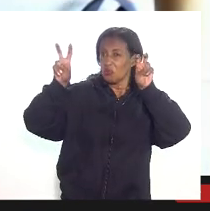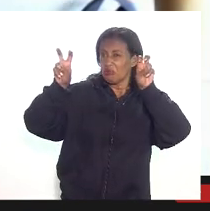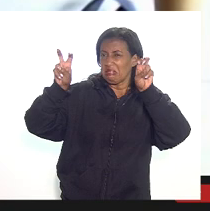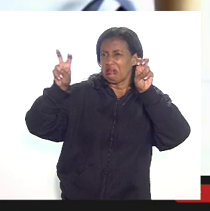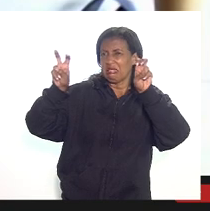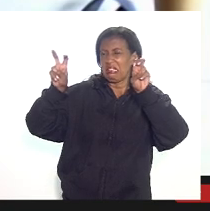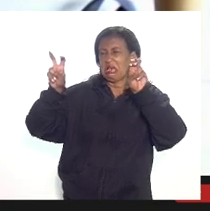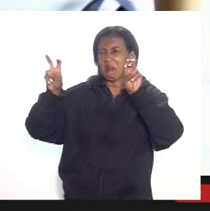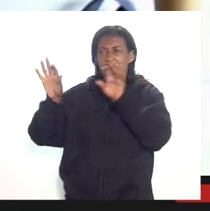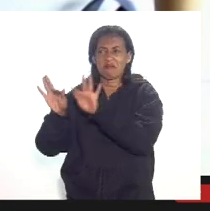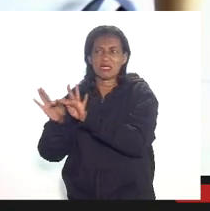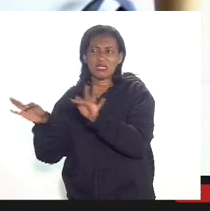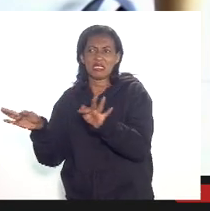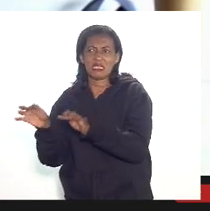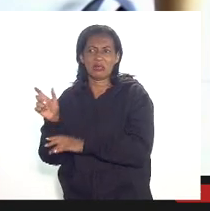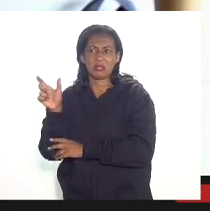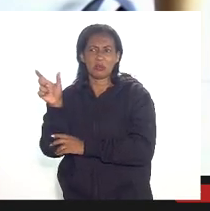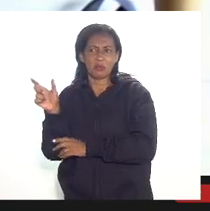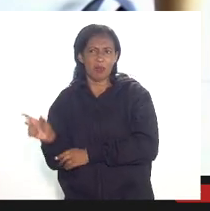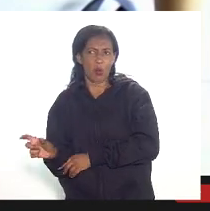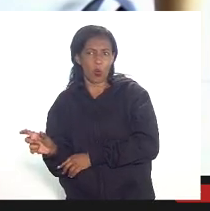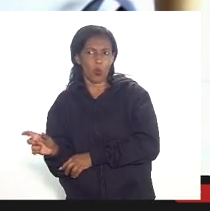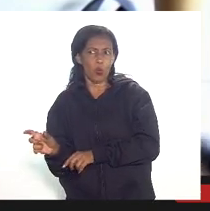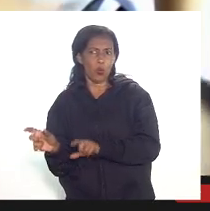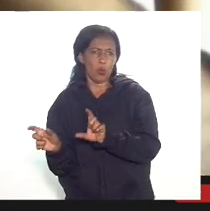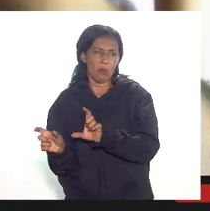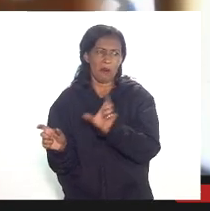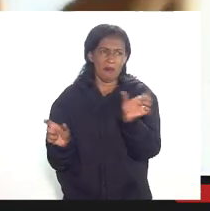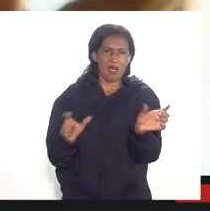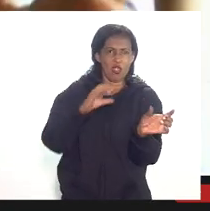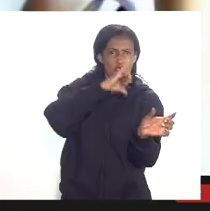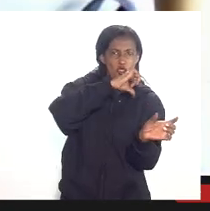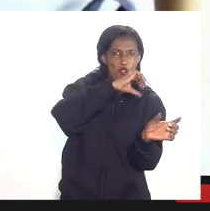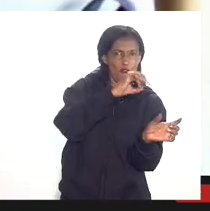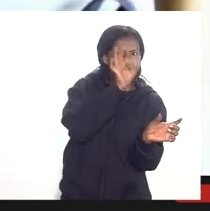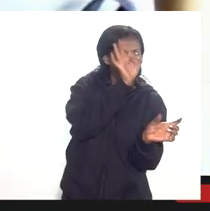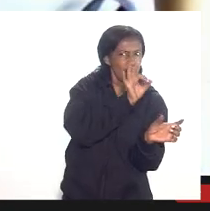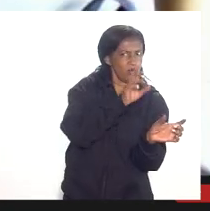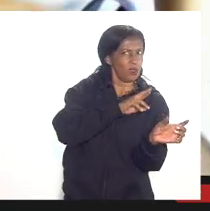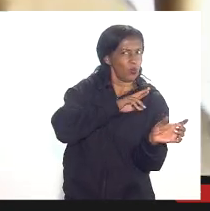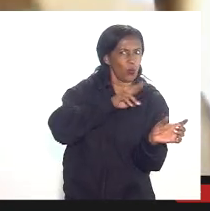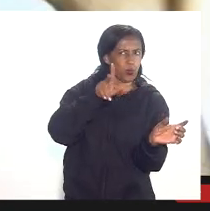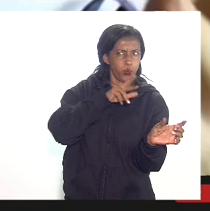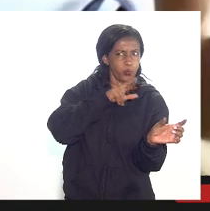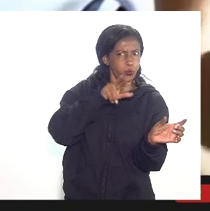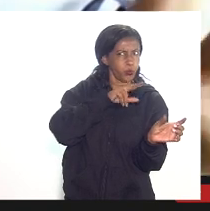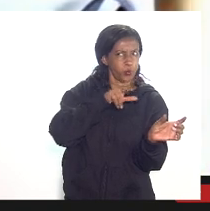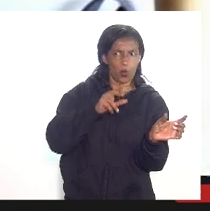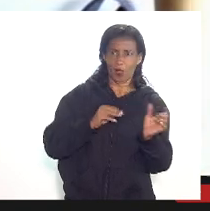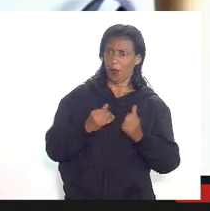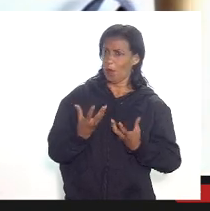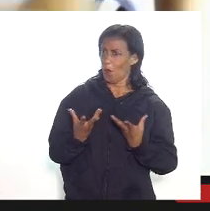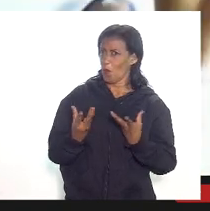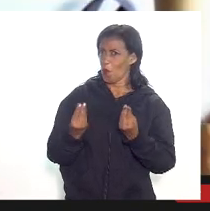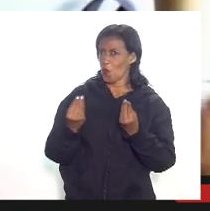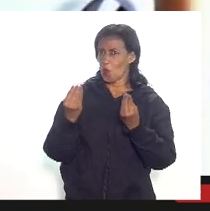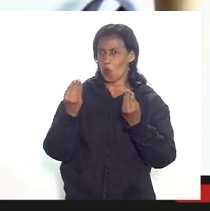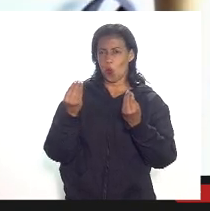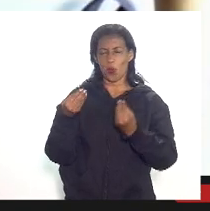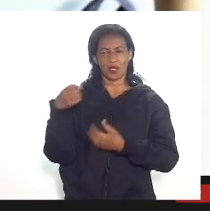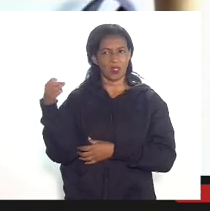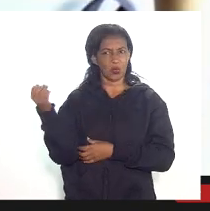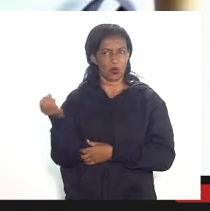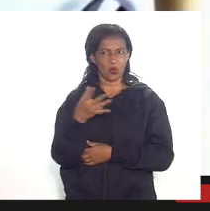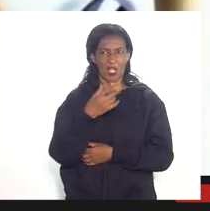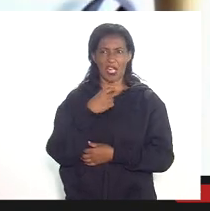uns eu duvido que isso seja corriqueiro para 90% mas pode ter muitas novidades